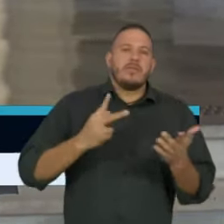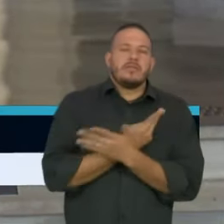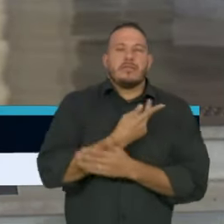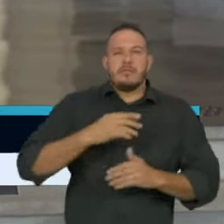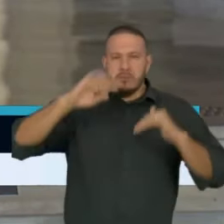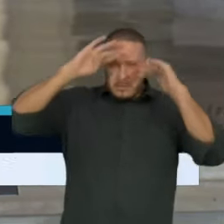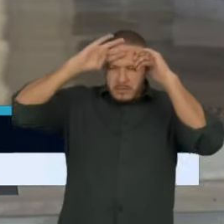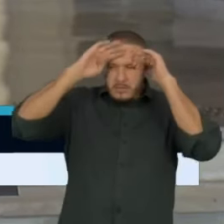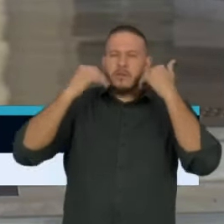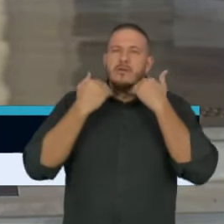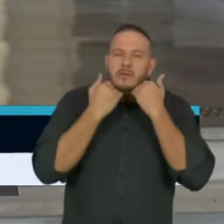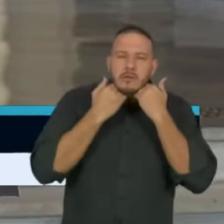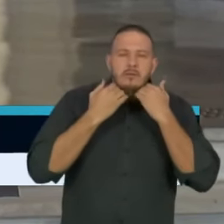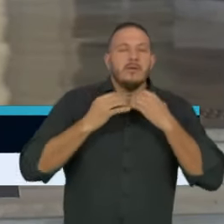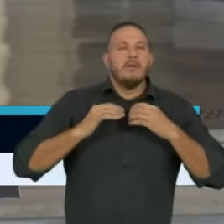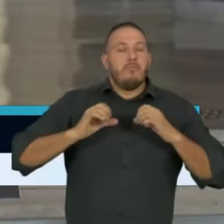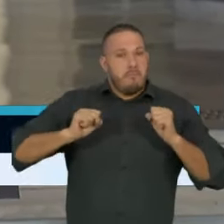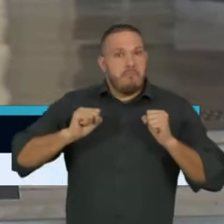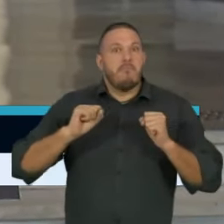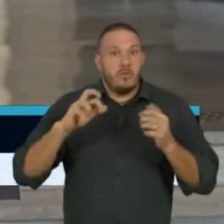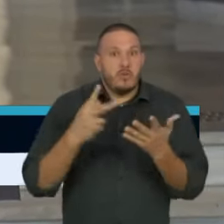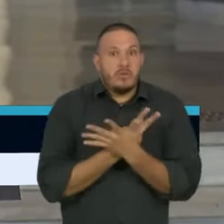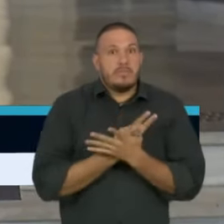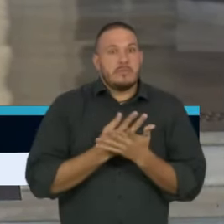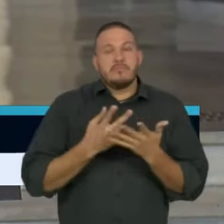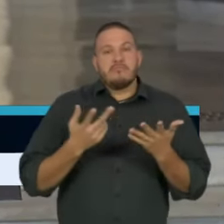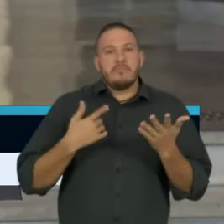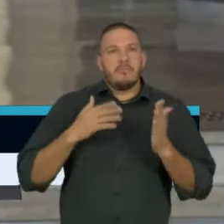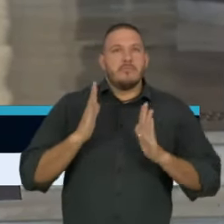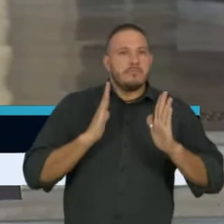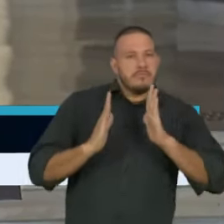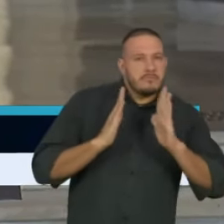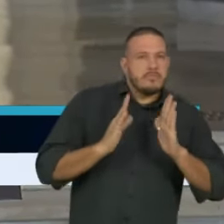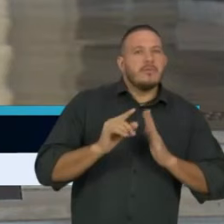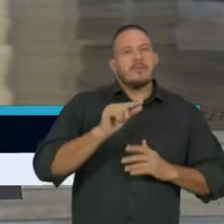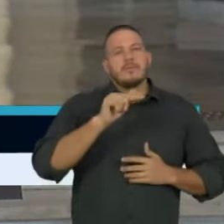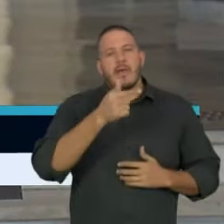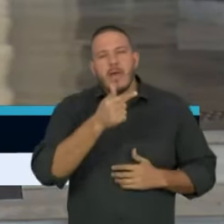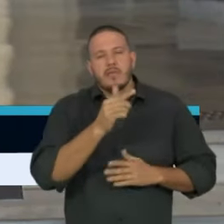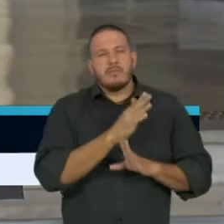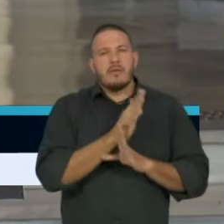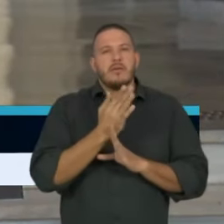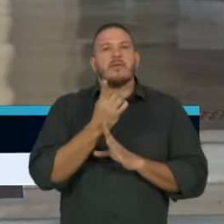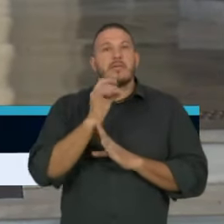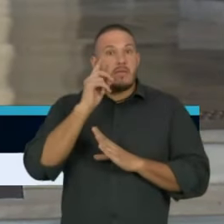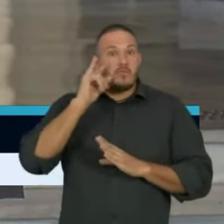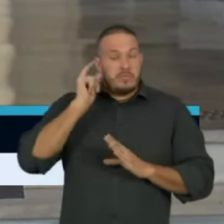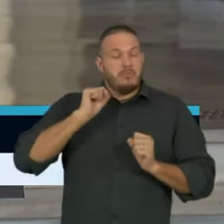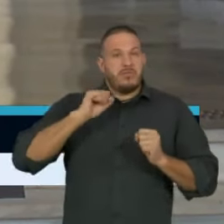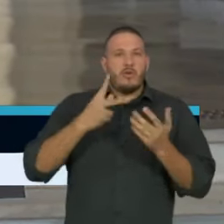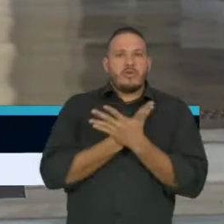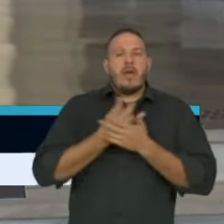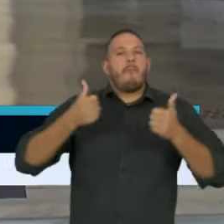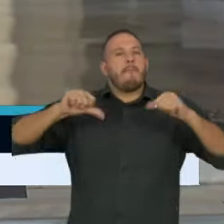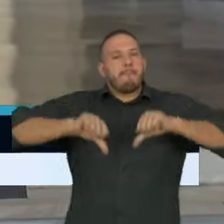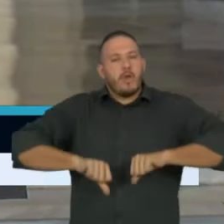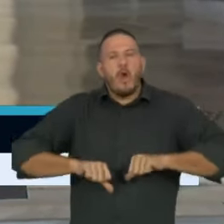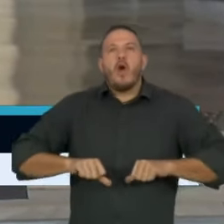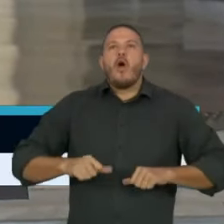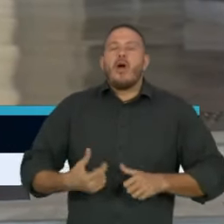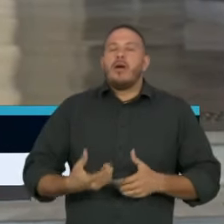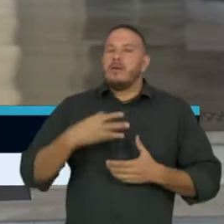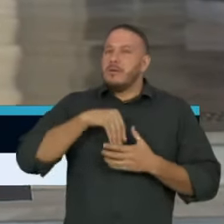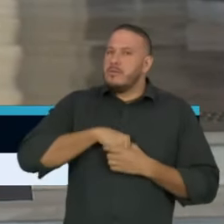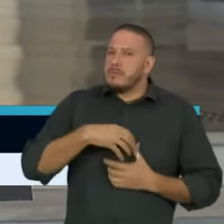sabendo que muito provavelmente entre o sétimo e o décimo dia você ia complicar, eu quero dizer a vocês que foi um sentimento